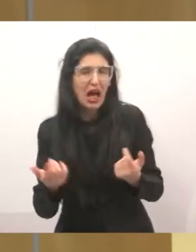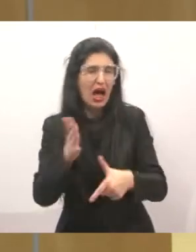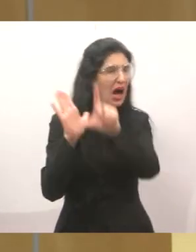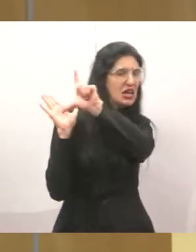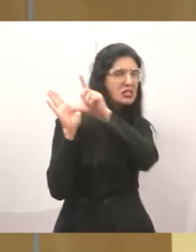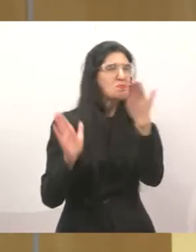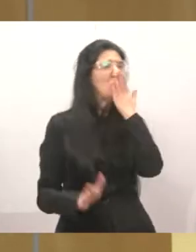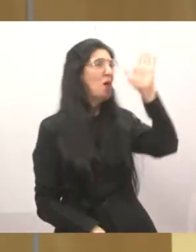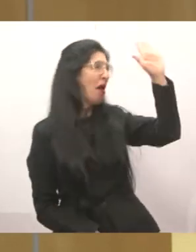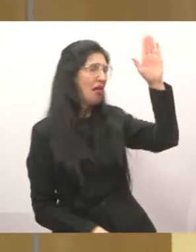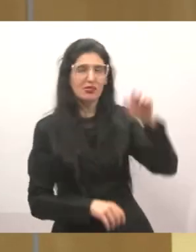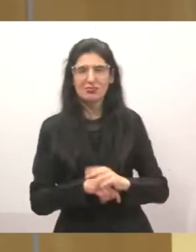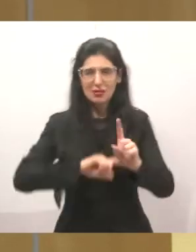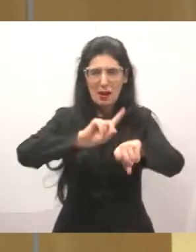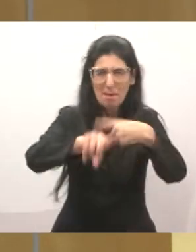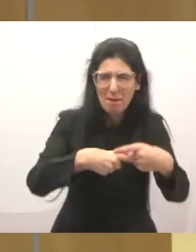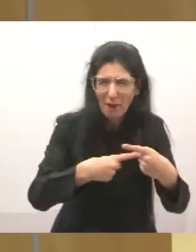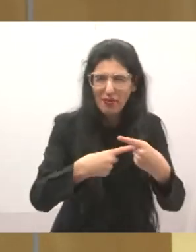vezes,